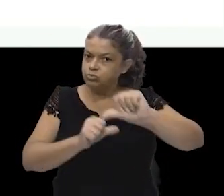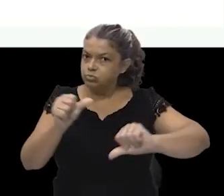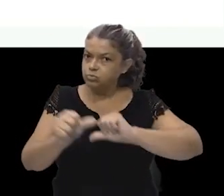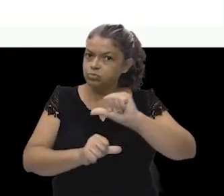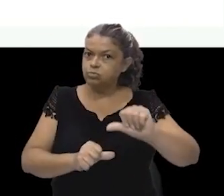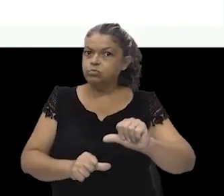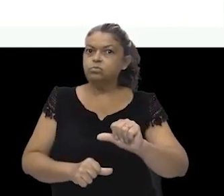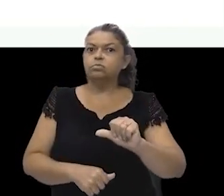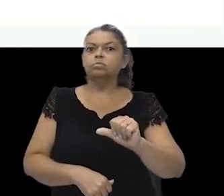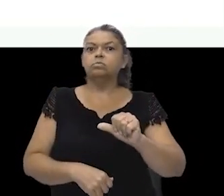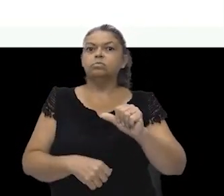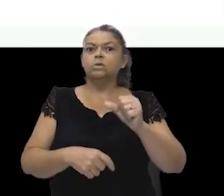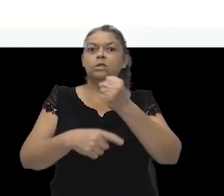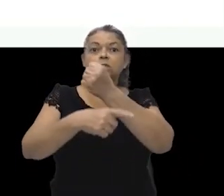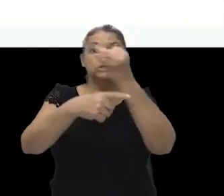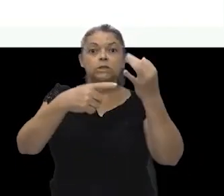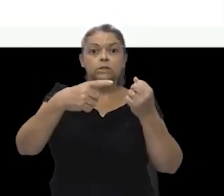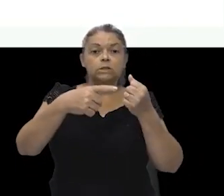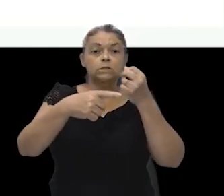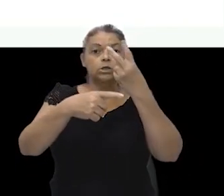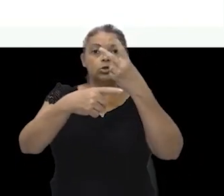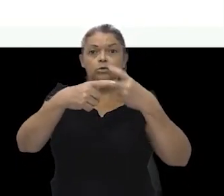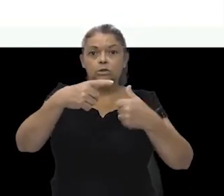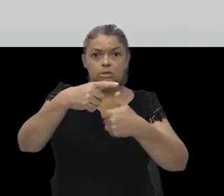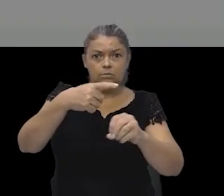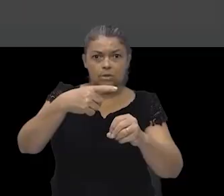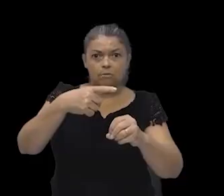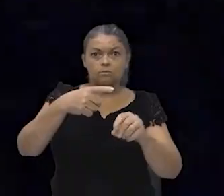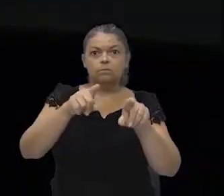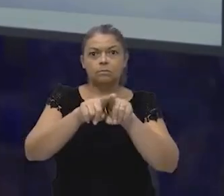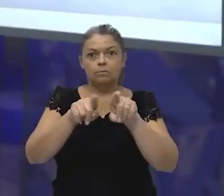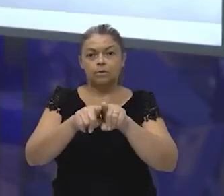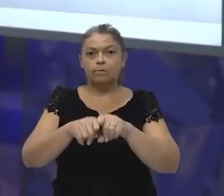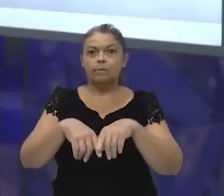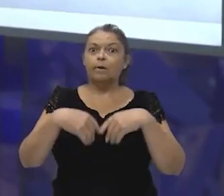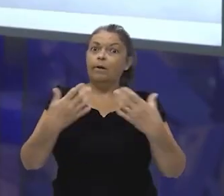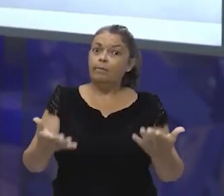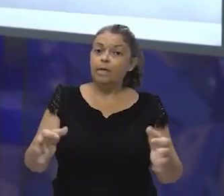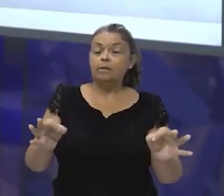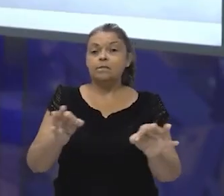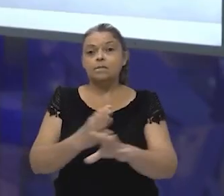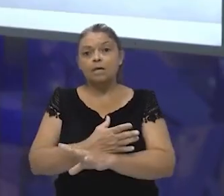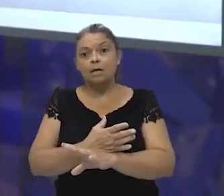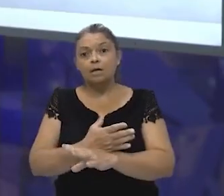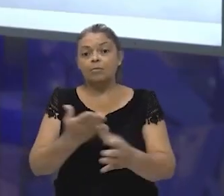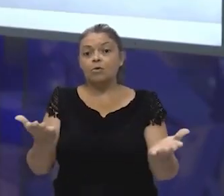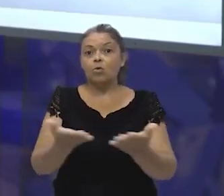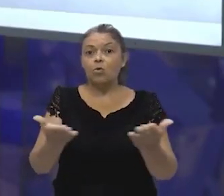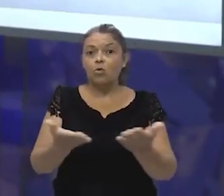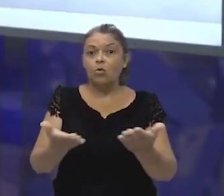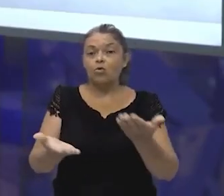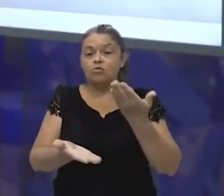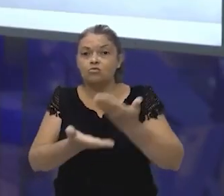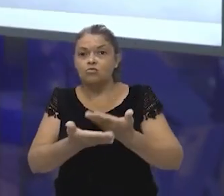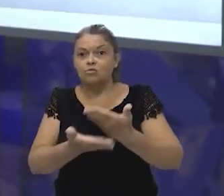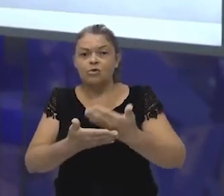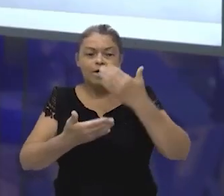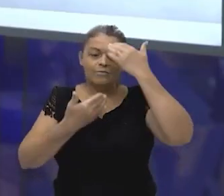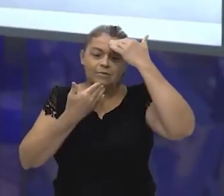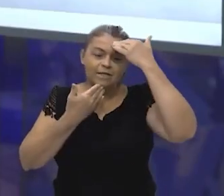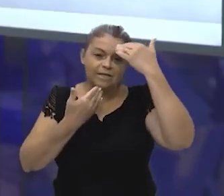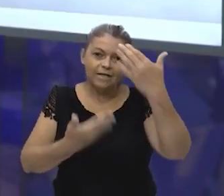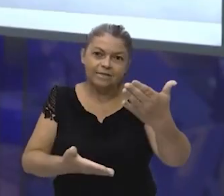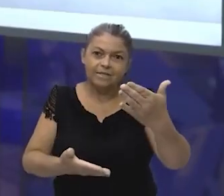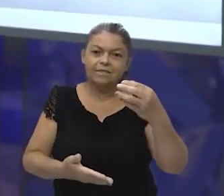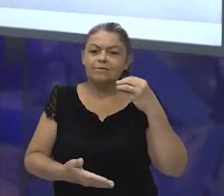em forma de números decimais e em forma de porcentagem. Bem, meninos, encerramos a nossa videoaula por aqui.